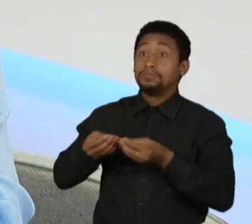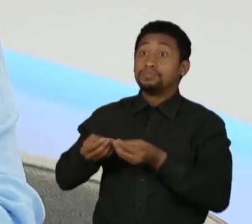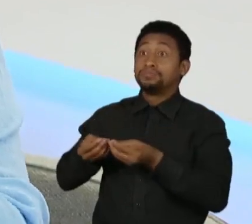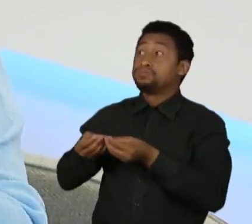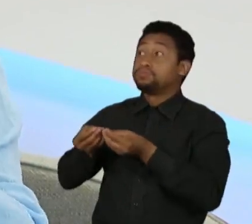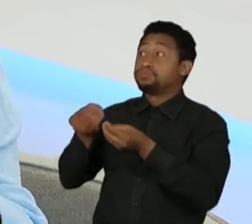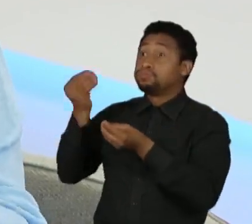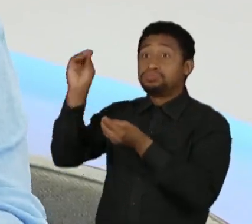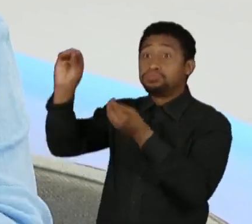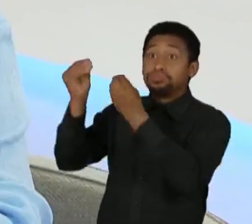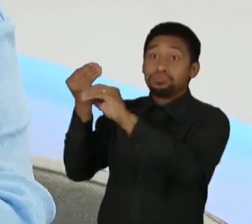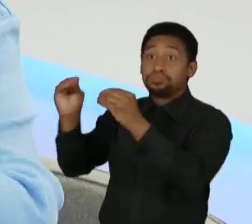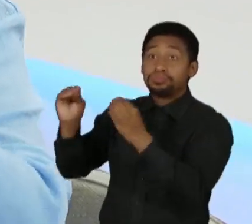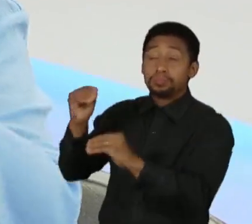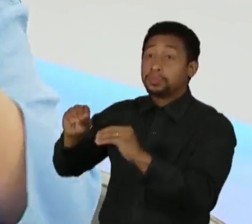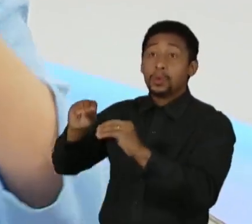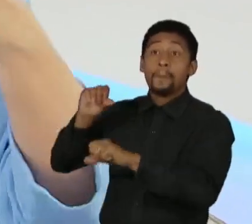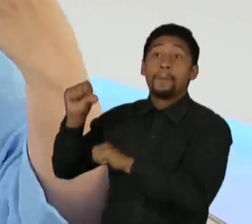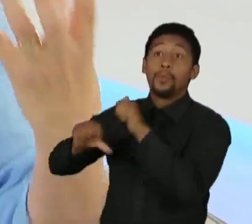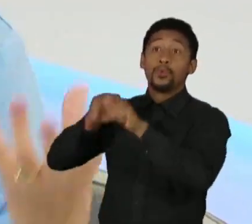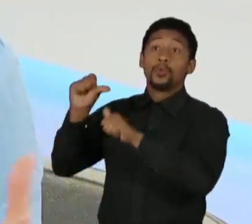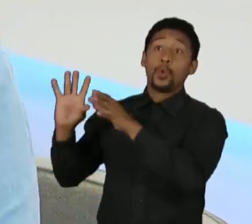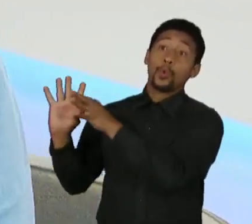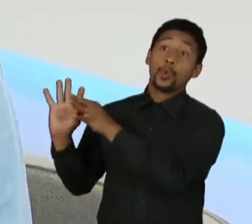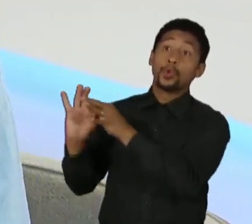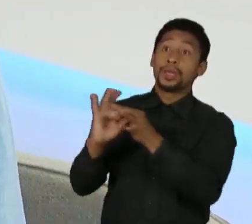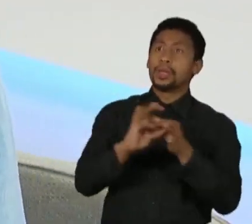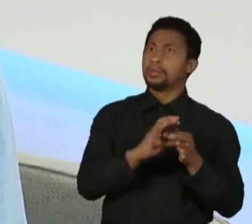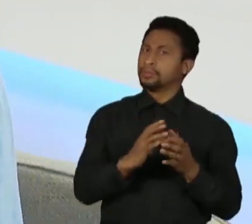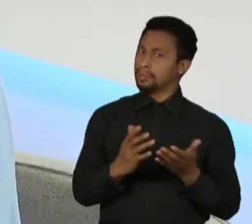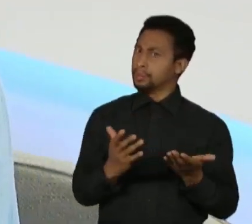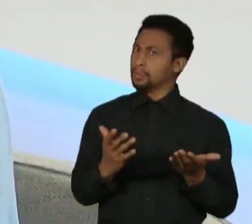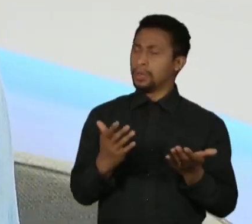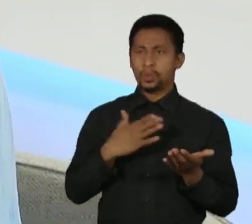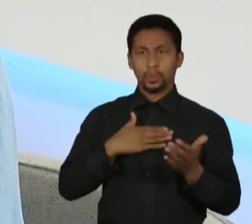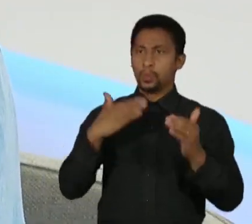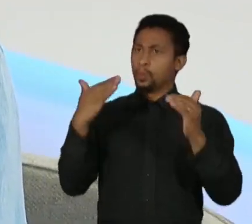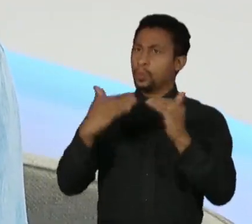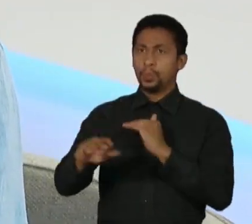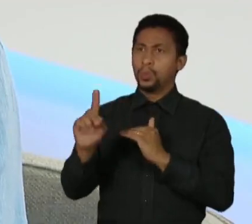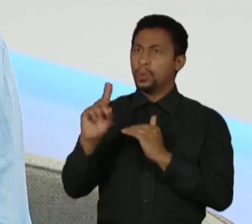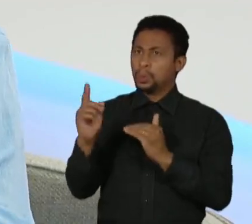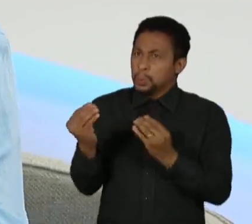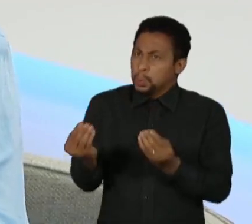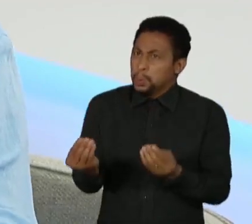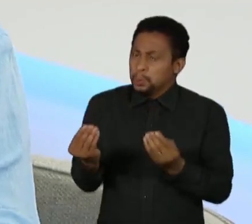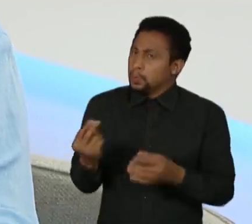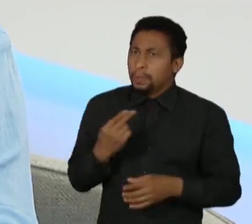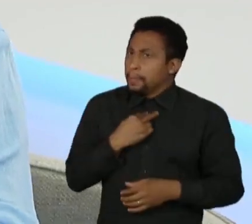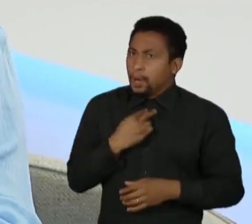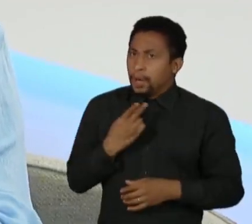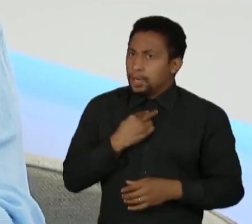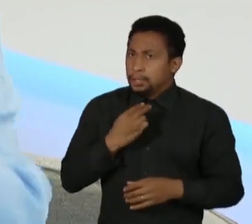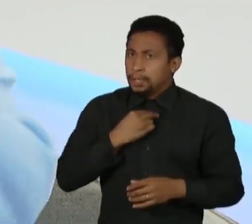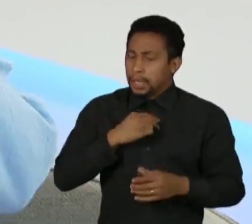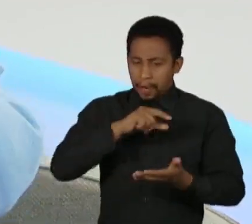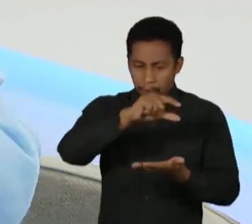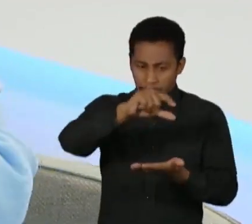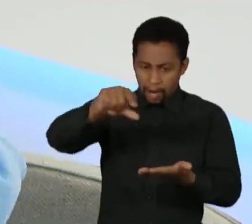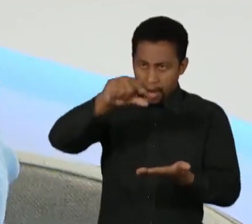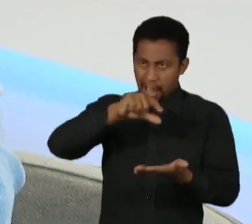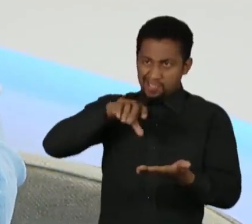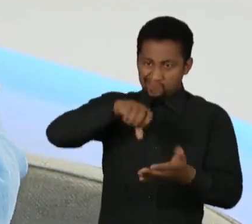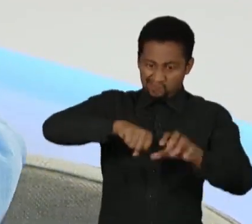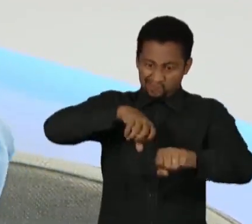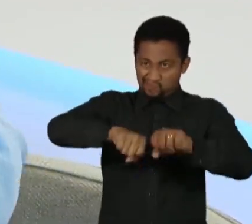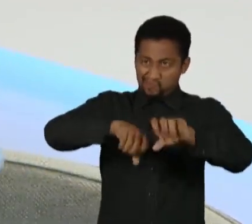seu contexto, do seu ritmo, da carga de energia que envolve aquilo. É, como diz o Borges, você